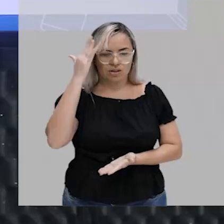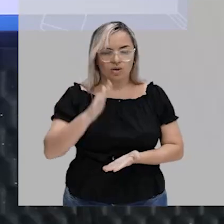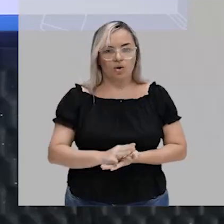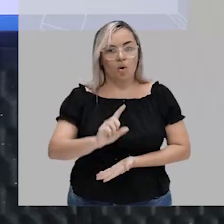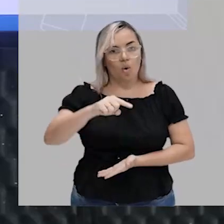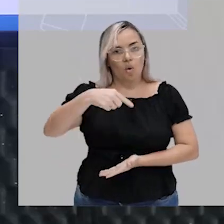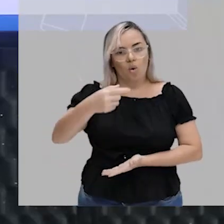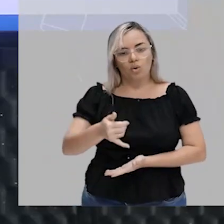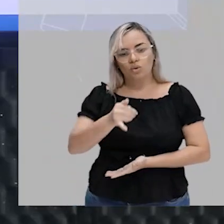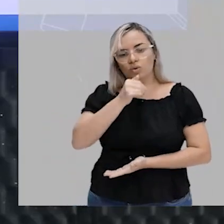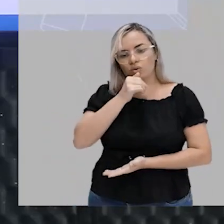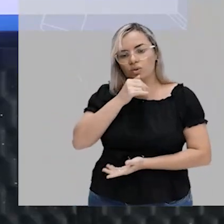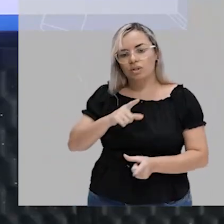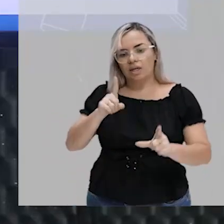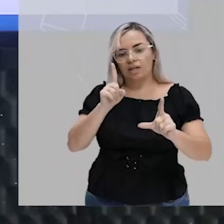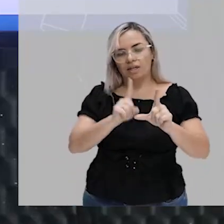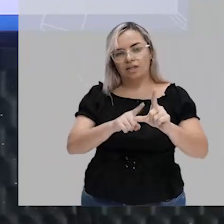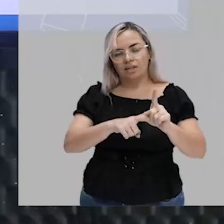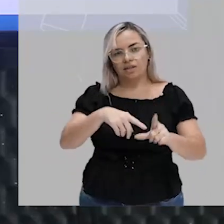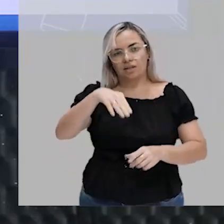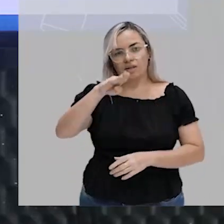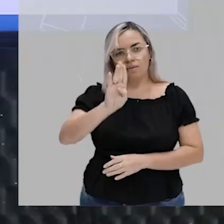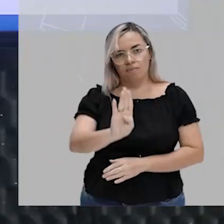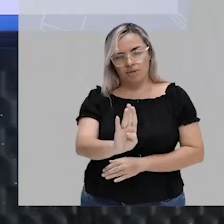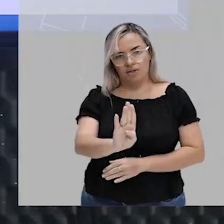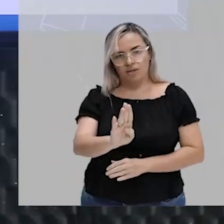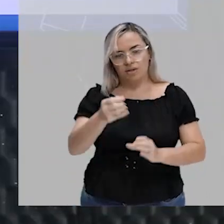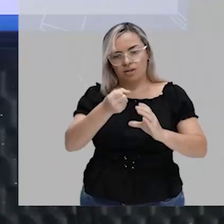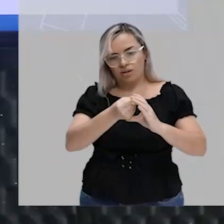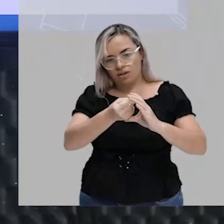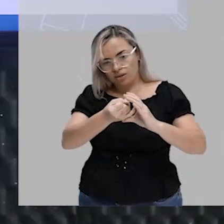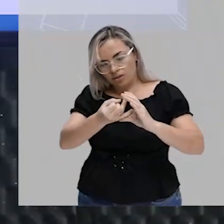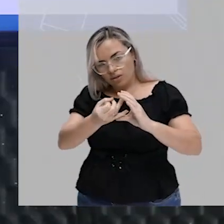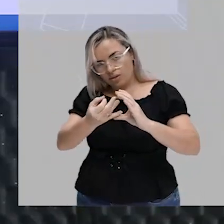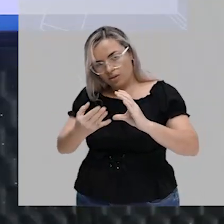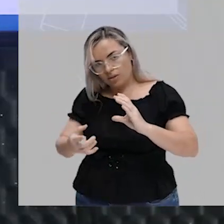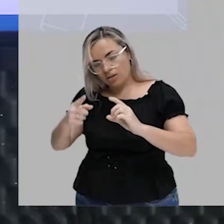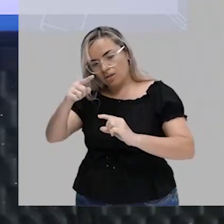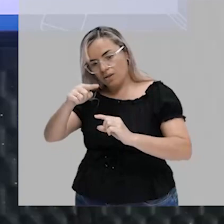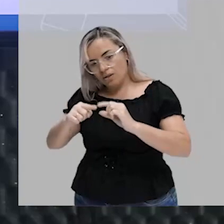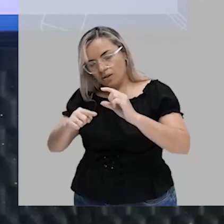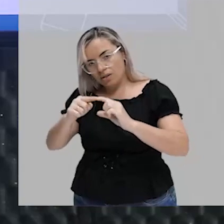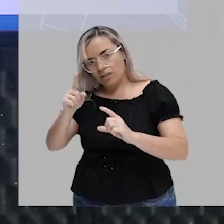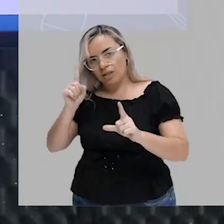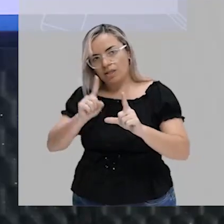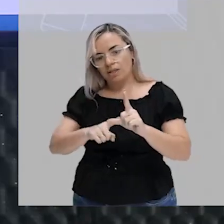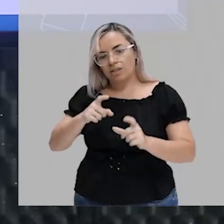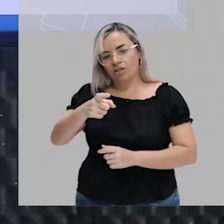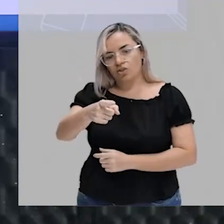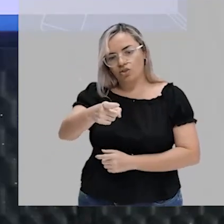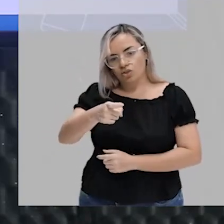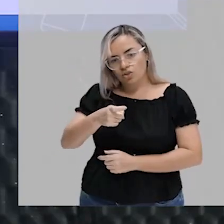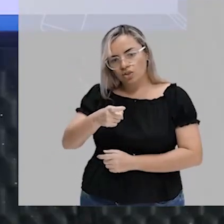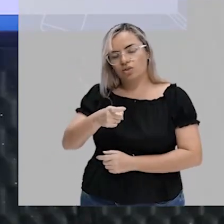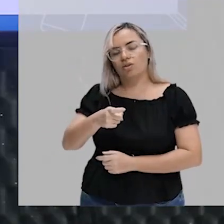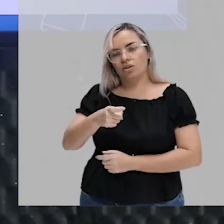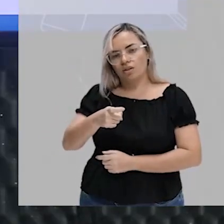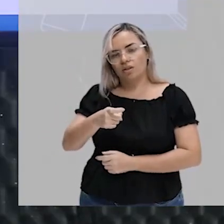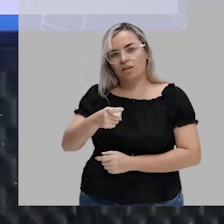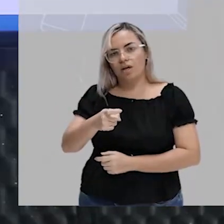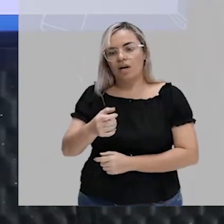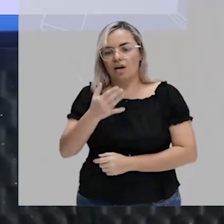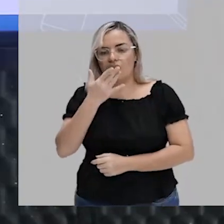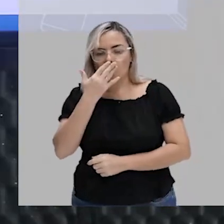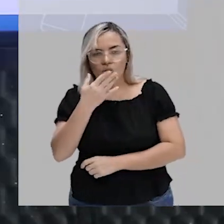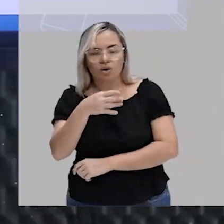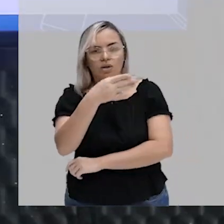Letra B. Conjunto B, ele é formado por elementos X, tal que X é cor da